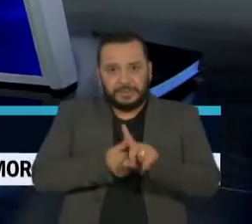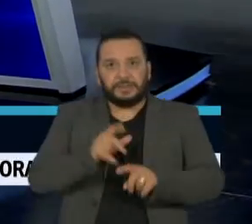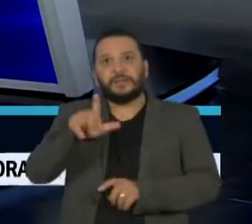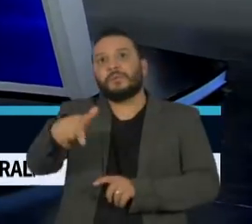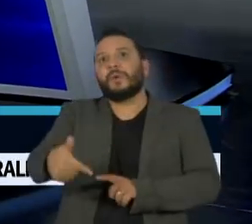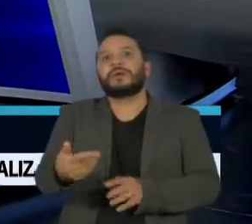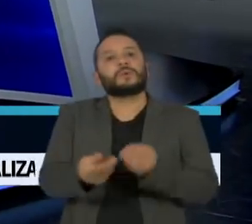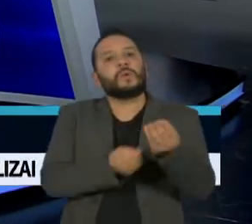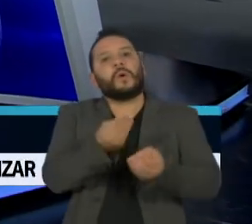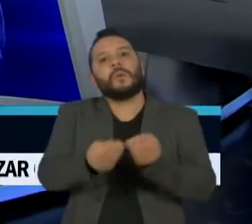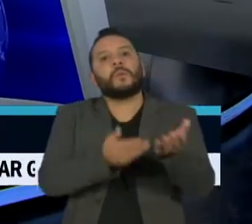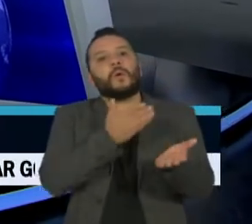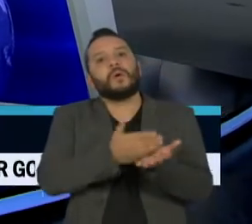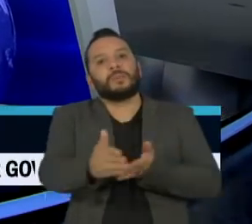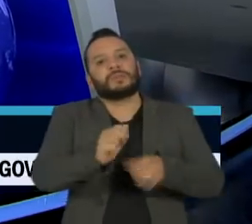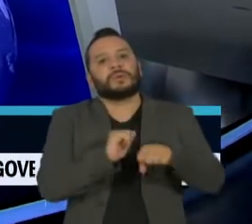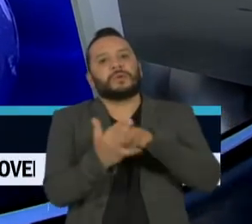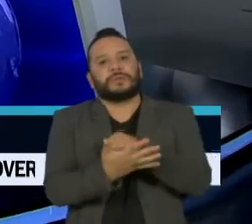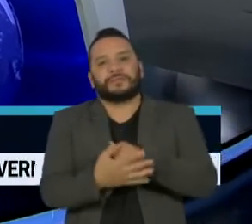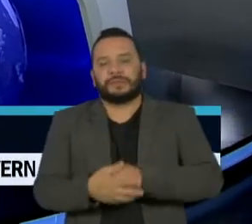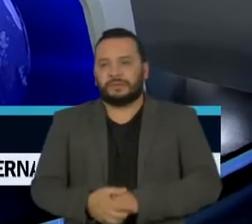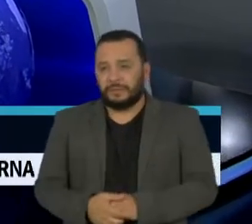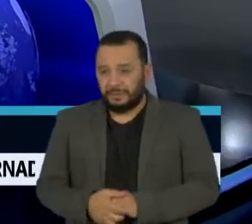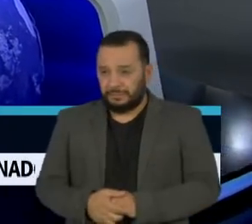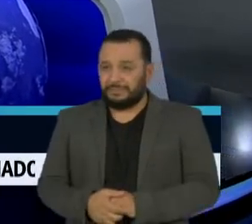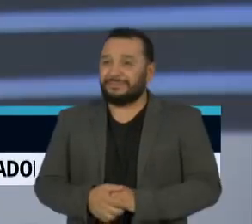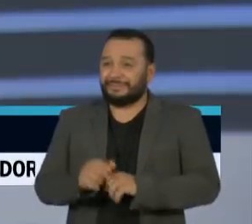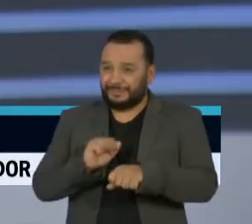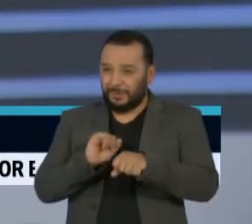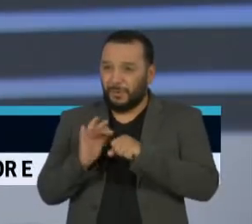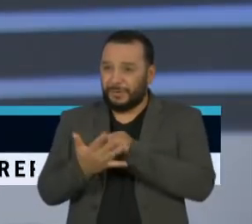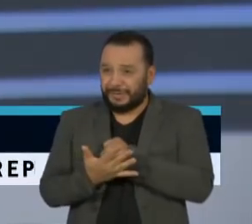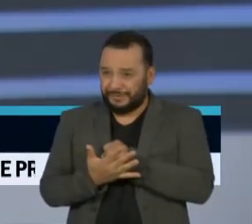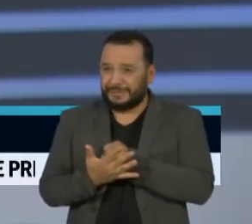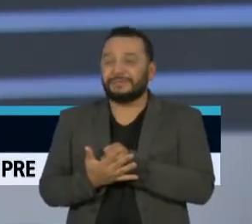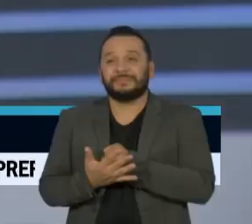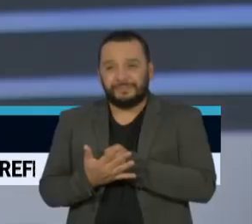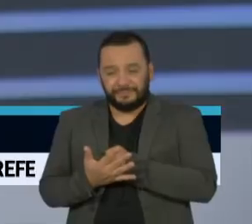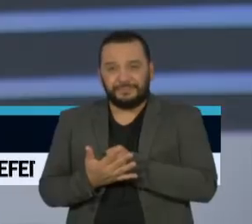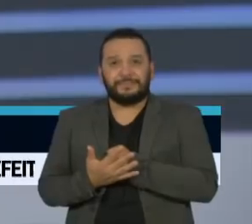coronavírus, doutor Saldiva? Esse coronavírus que está na gente, ele tem